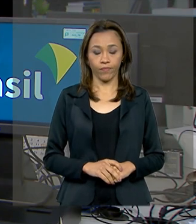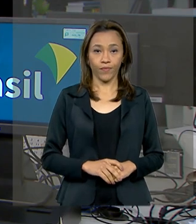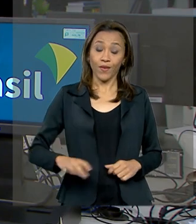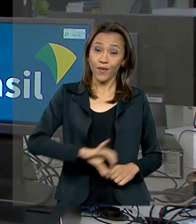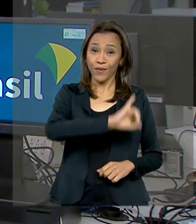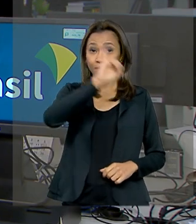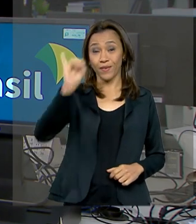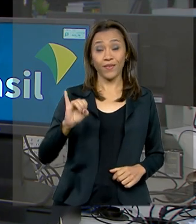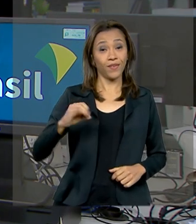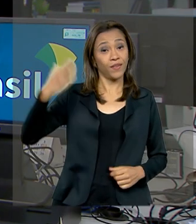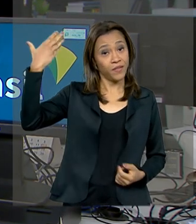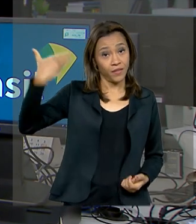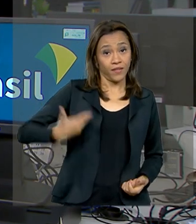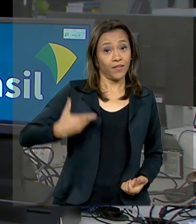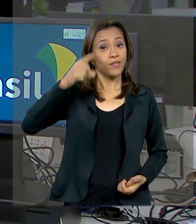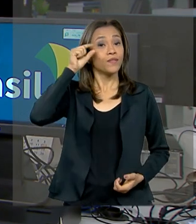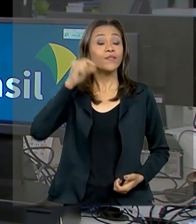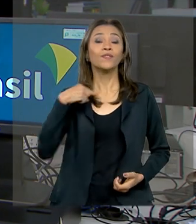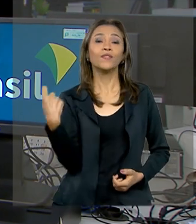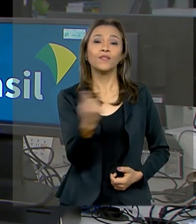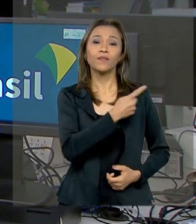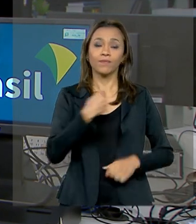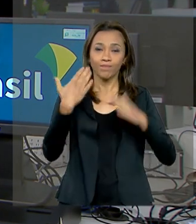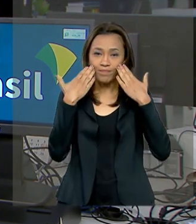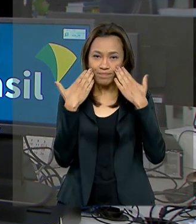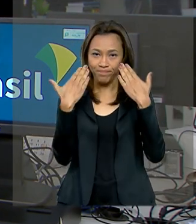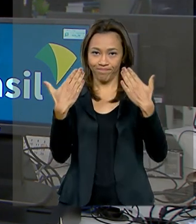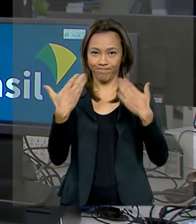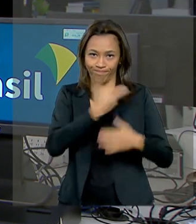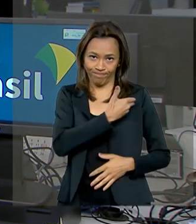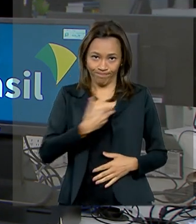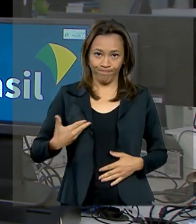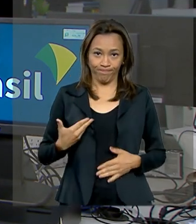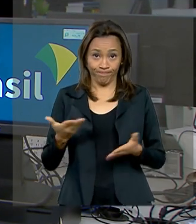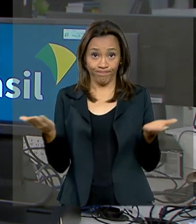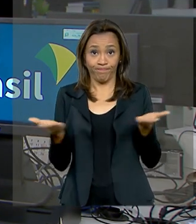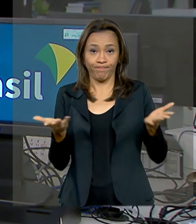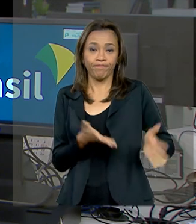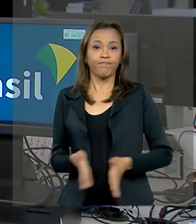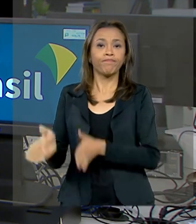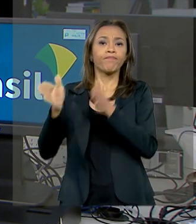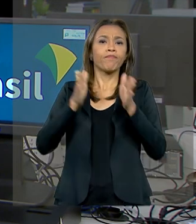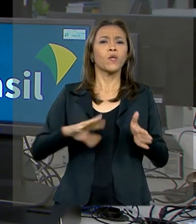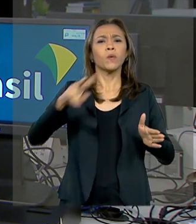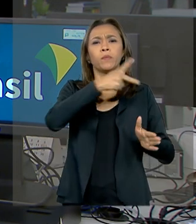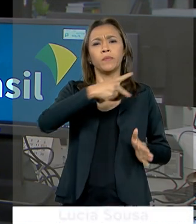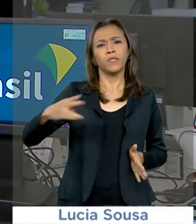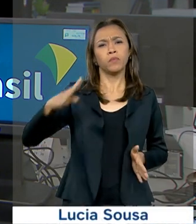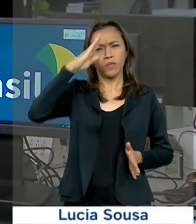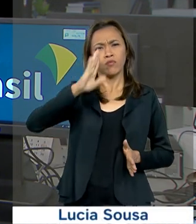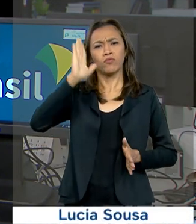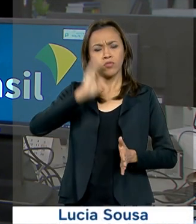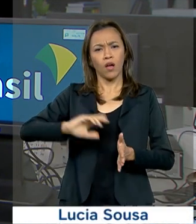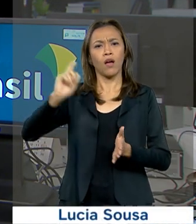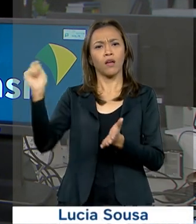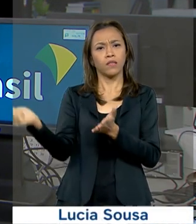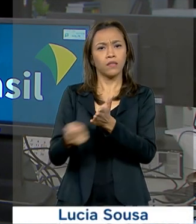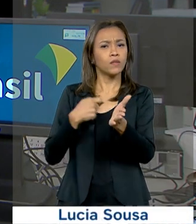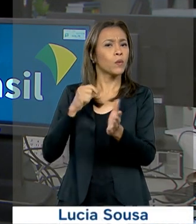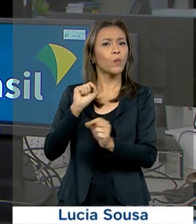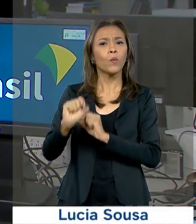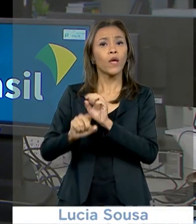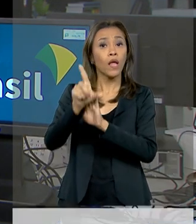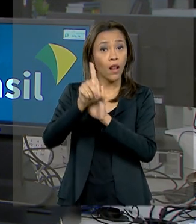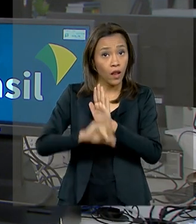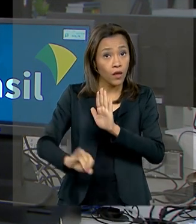Olá, sou o Roberto Camargo e estamos no ar com o governo agora. O presidente Jair Bolsonaro sancionou a lei que atualiza o Estatuto do